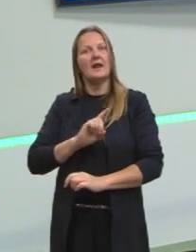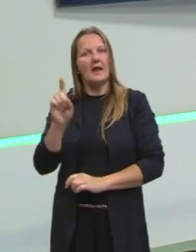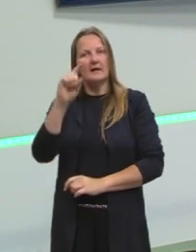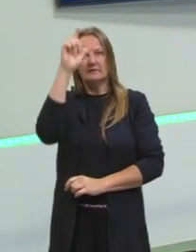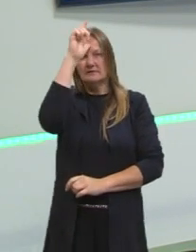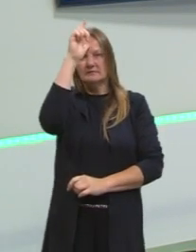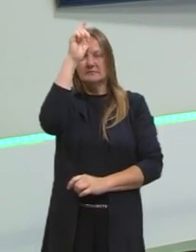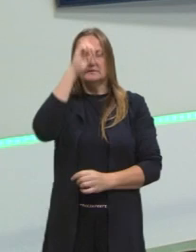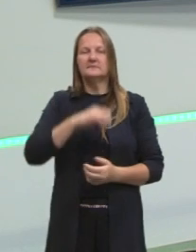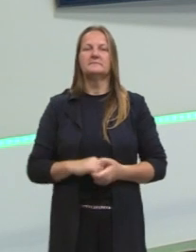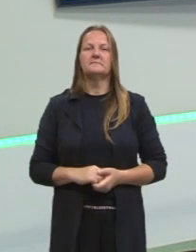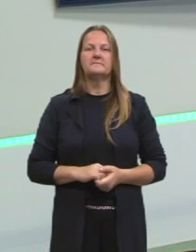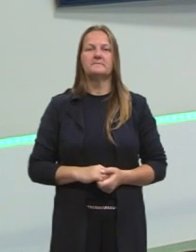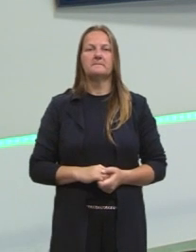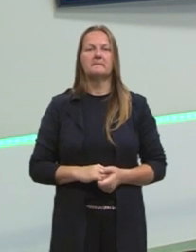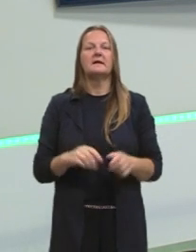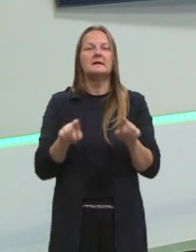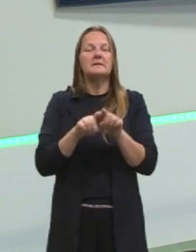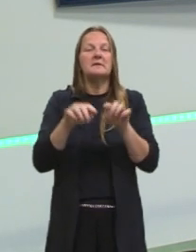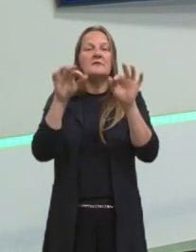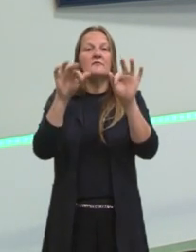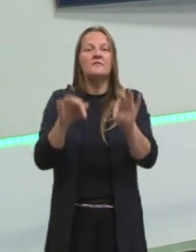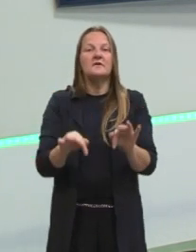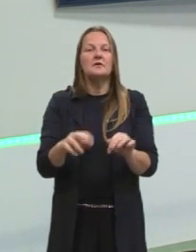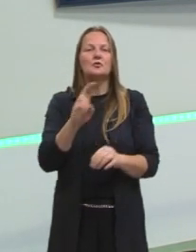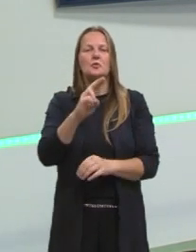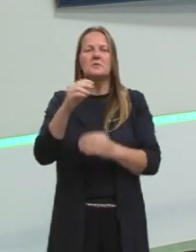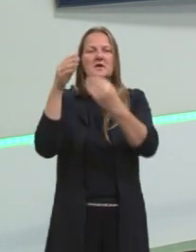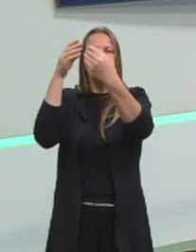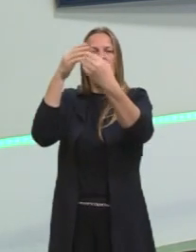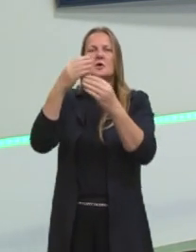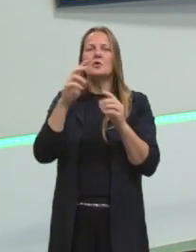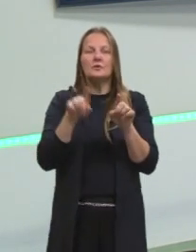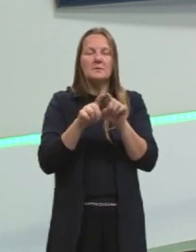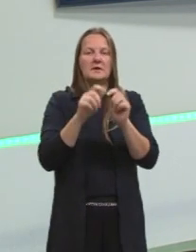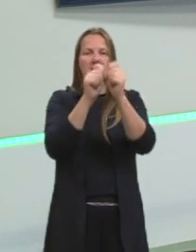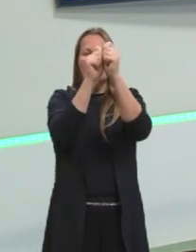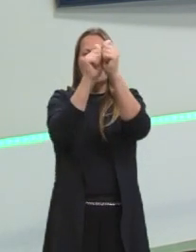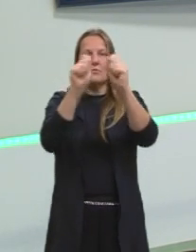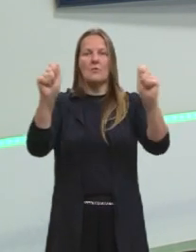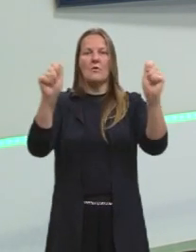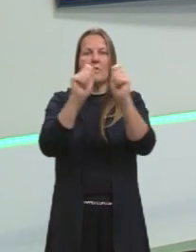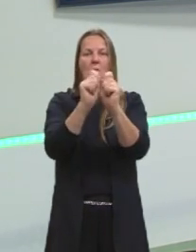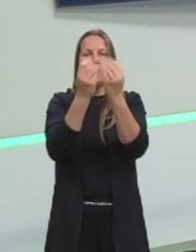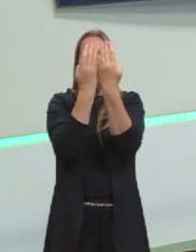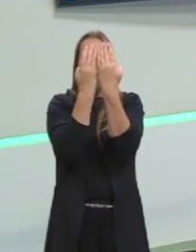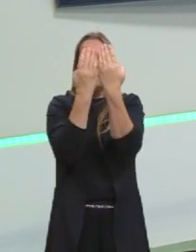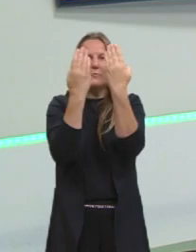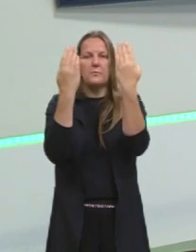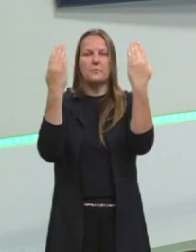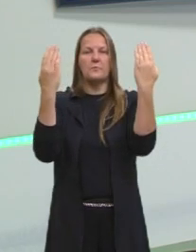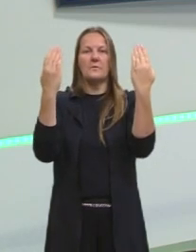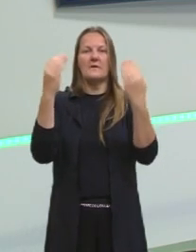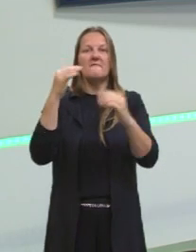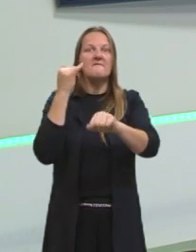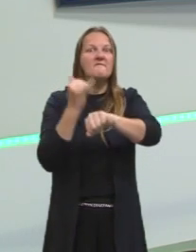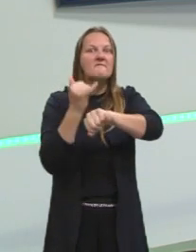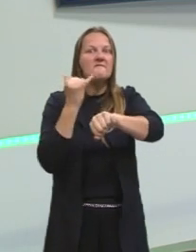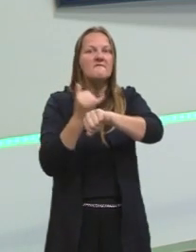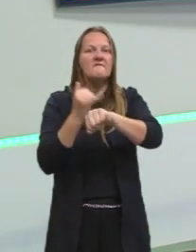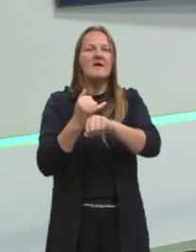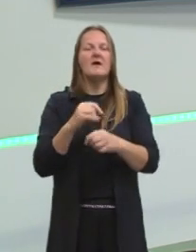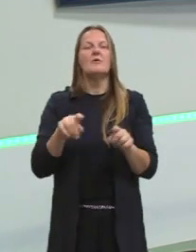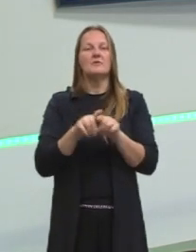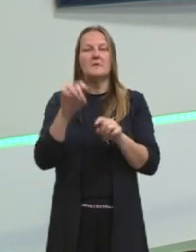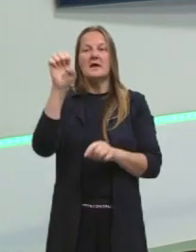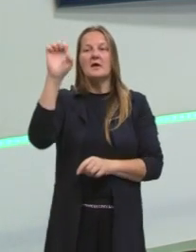representar o fim da Cortina de Ferro, que era aquela divisão na Europa que dividia a porção ocidental